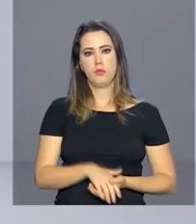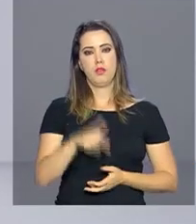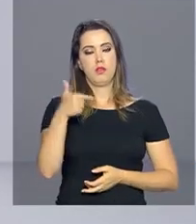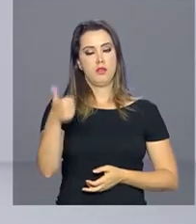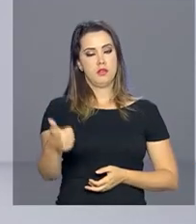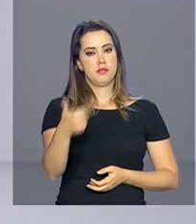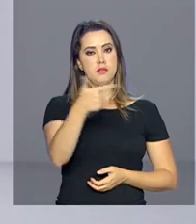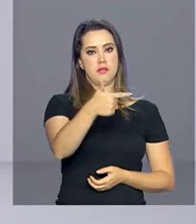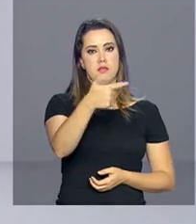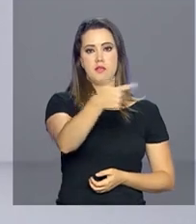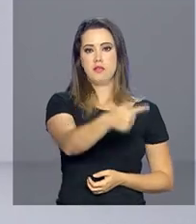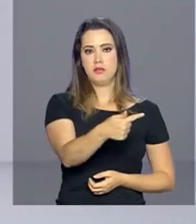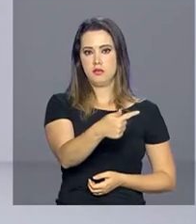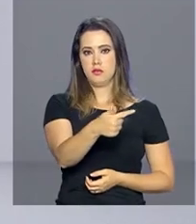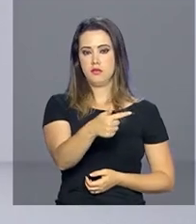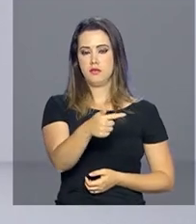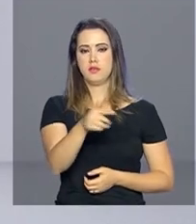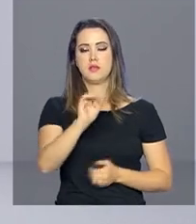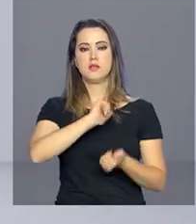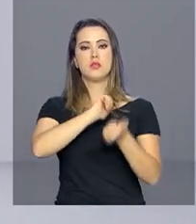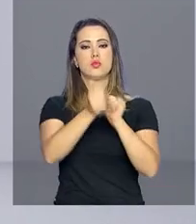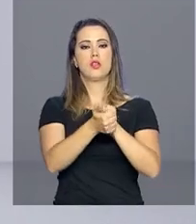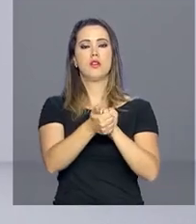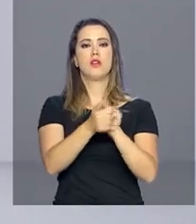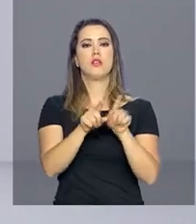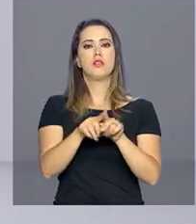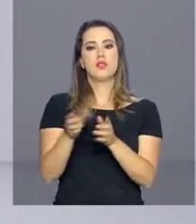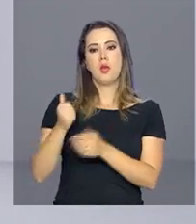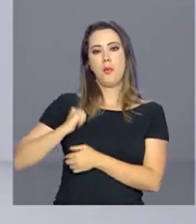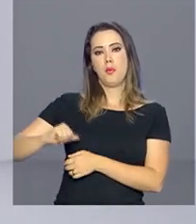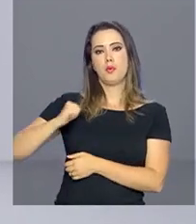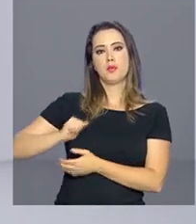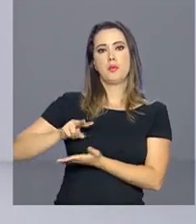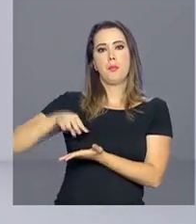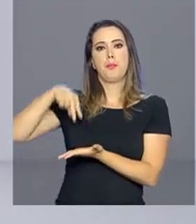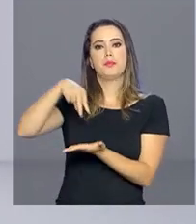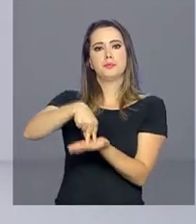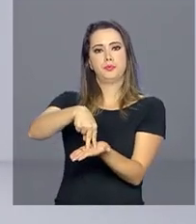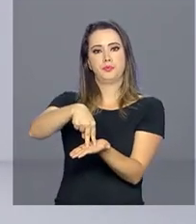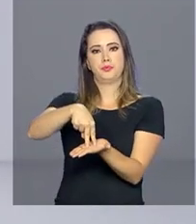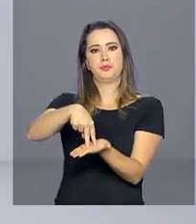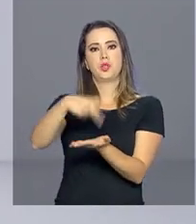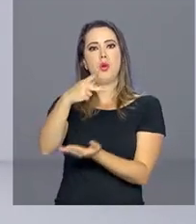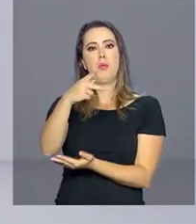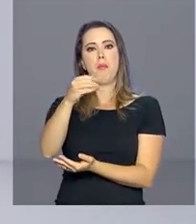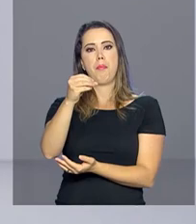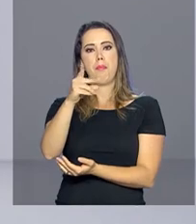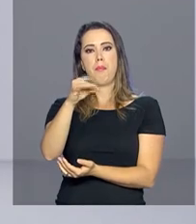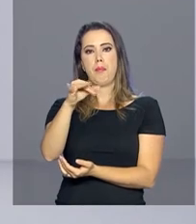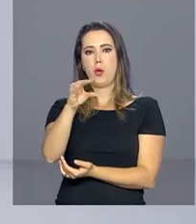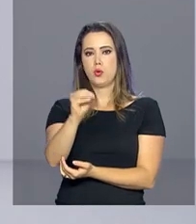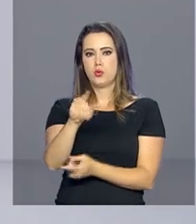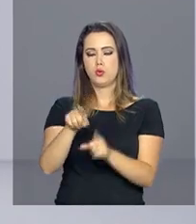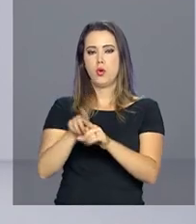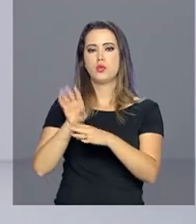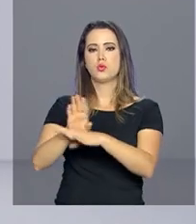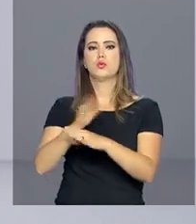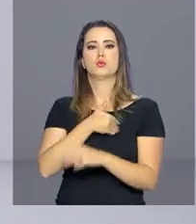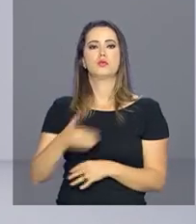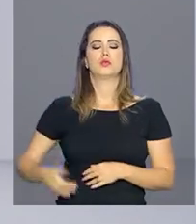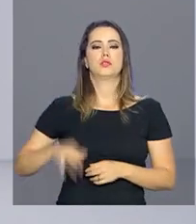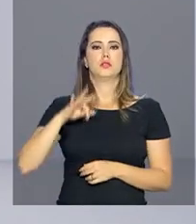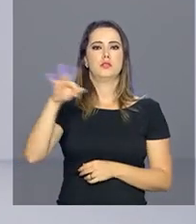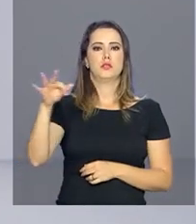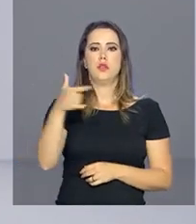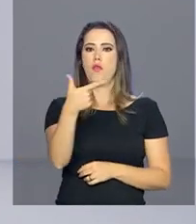127 atletas de modalidades olímpicas vão receber a Bolsa Pódio. O apoio do governo federal é para atletas que estão entre os